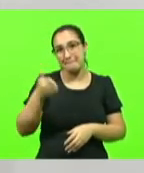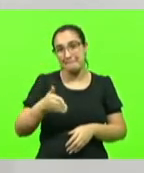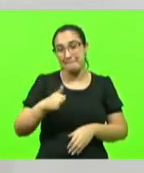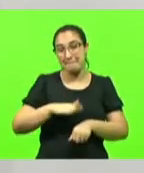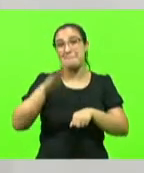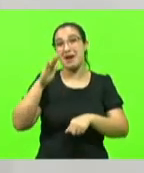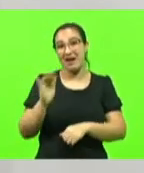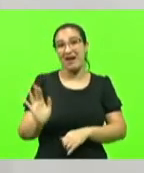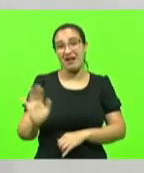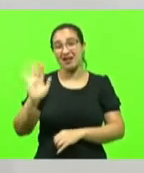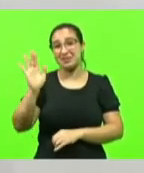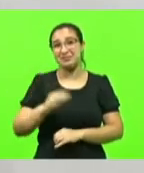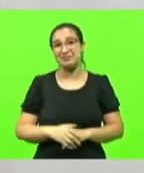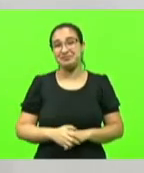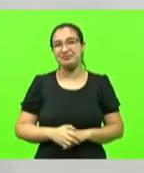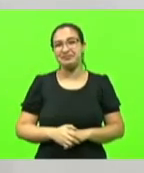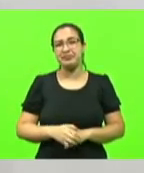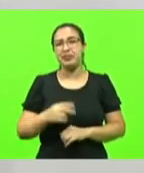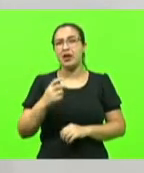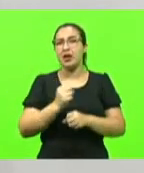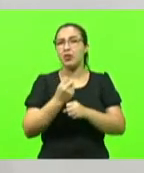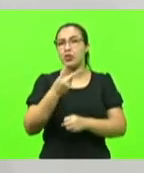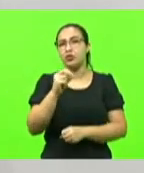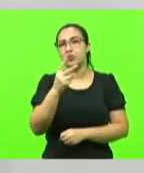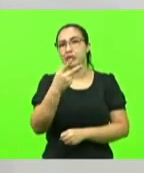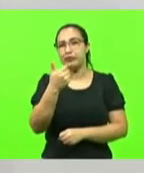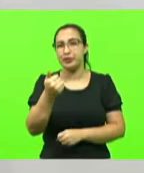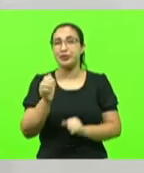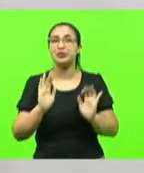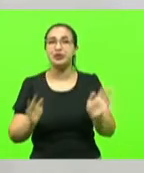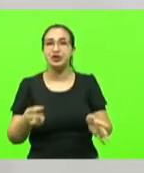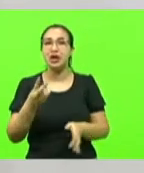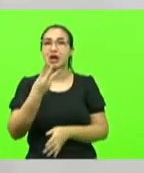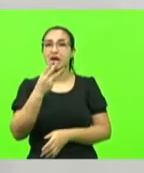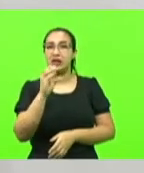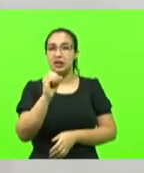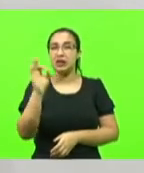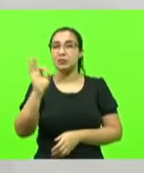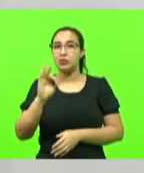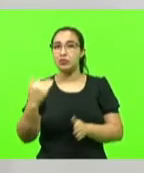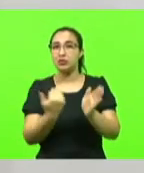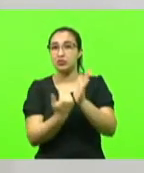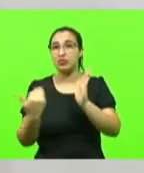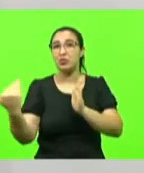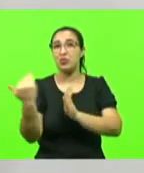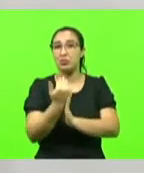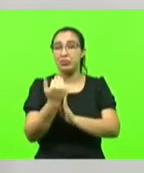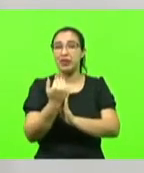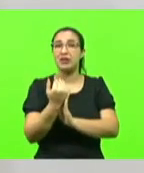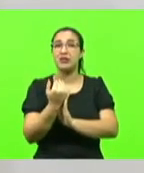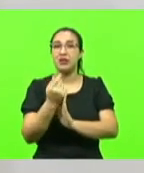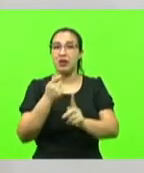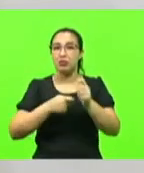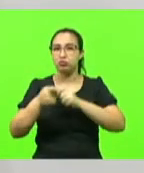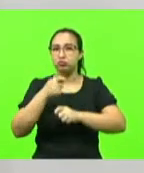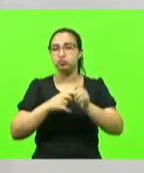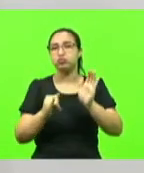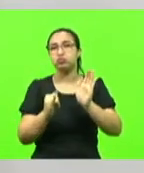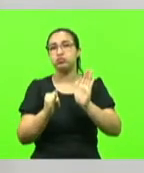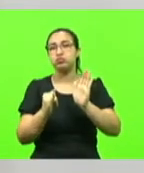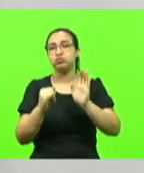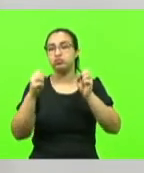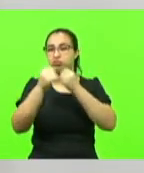Os tarifatos em 2021 já ultrapassaram 30% de aumento na conta de luz do trabalhador brasileiro. São